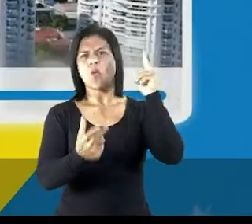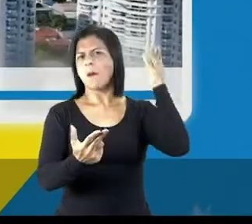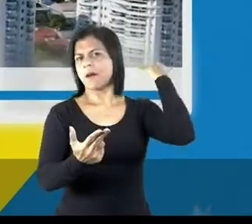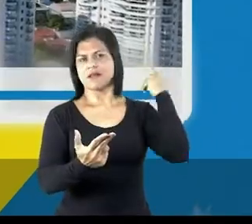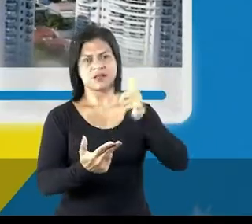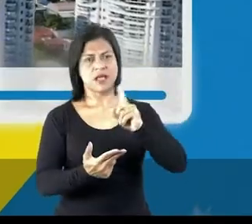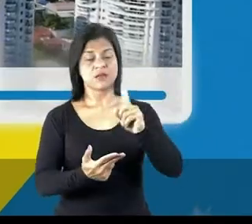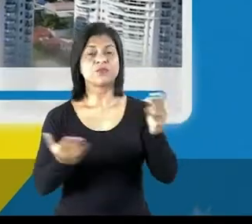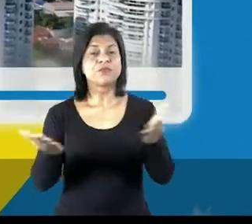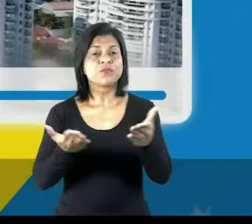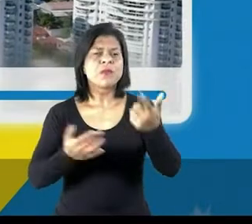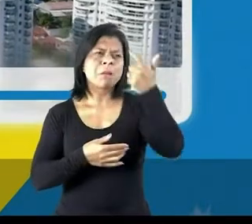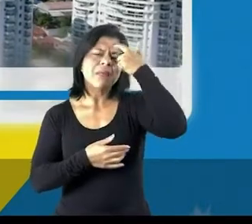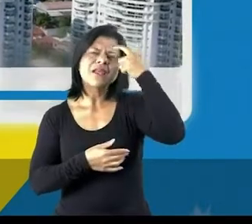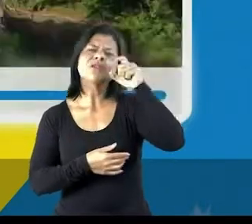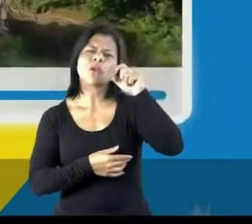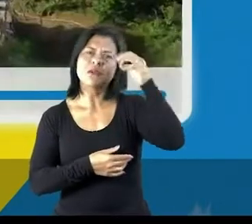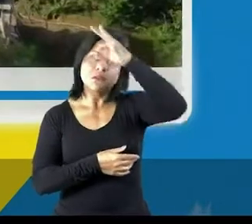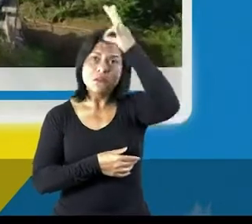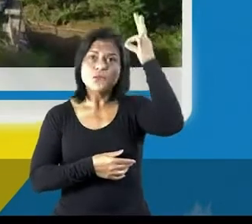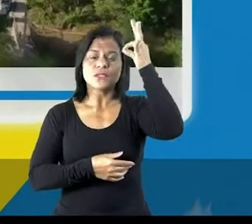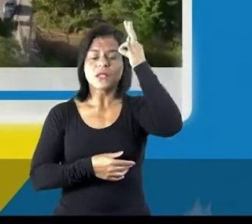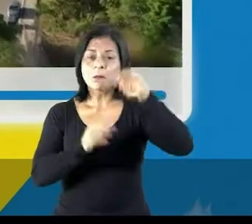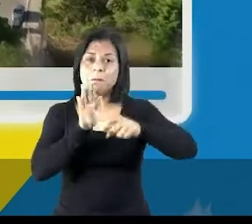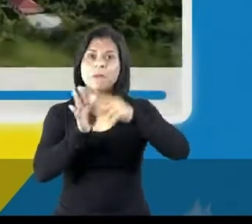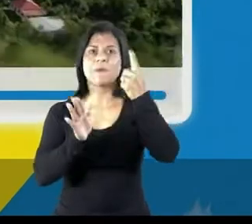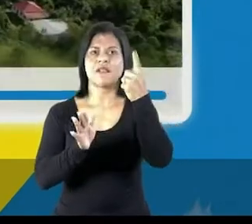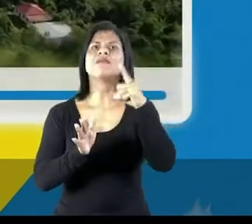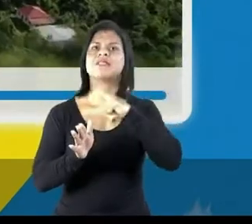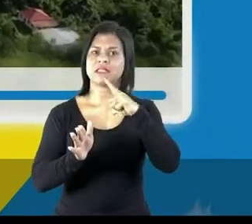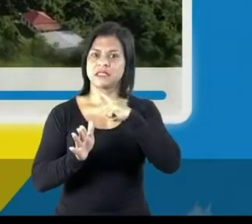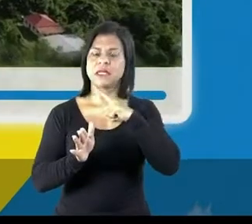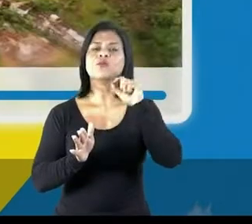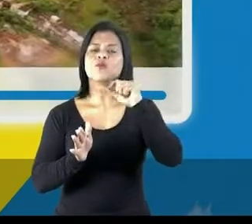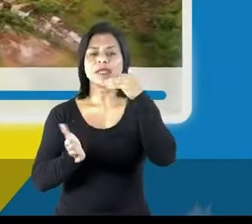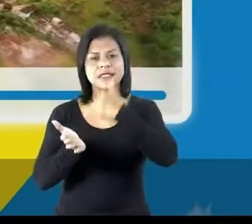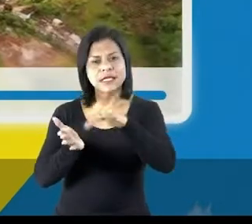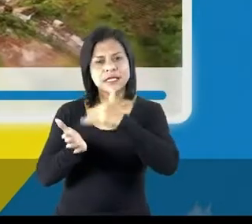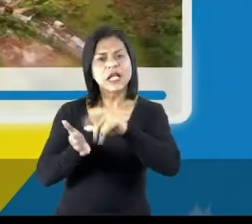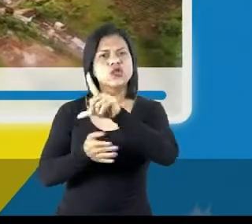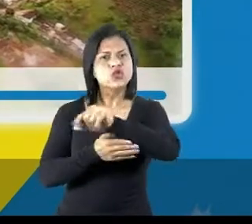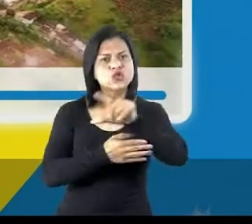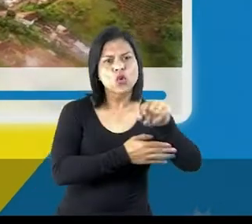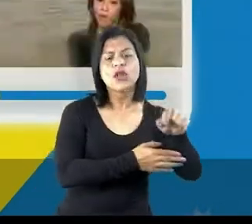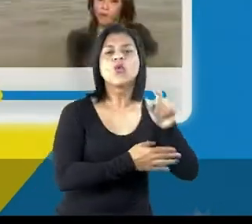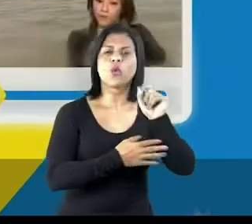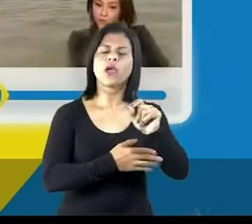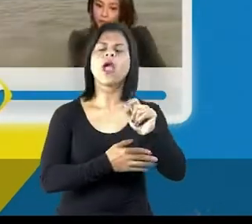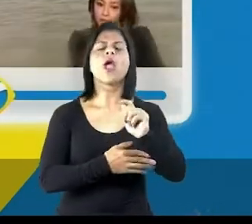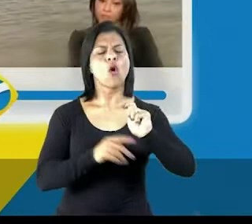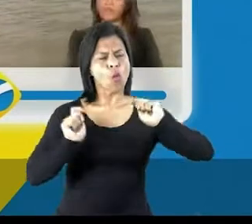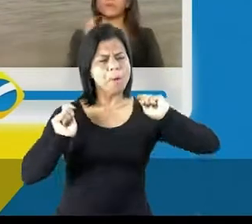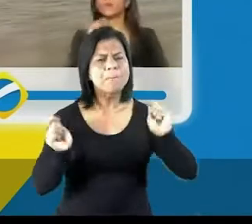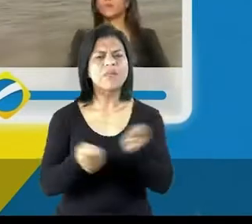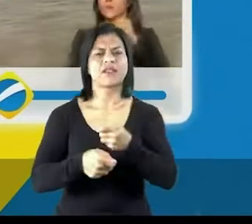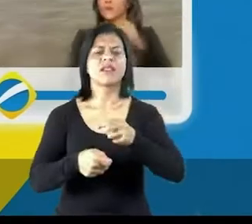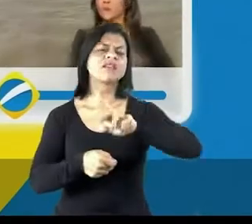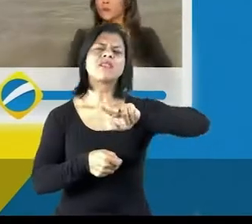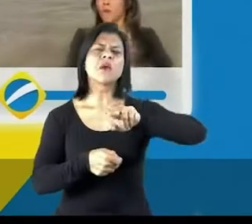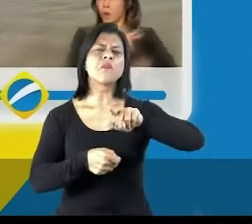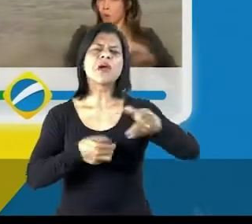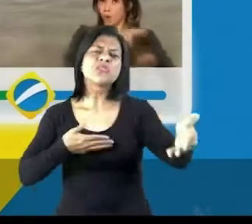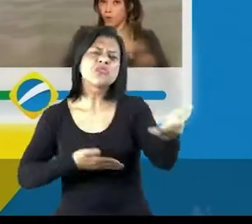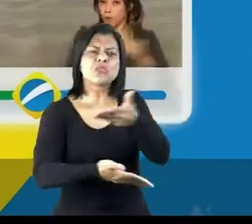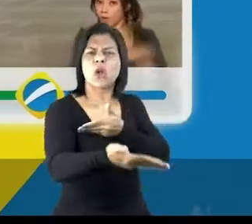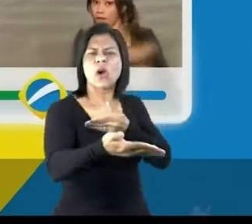Agora pense comigo. Pela primeira vez na história do Espírito Santo, temos a chance de ter secretários escolhidos por competência, não